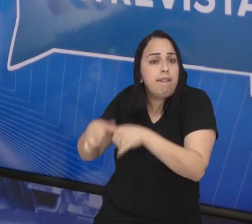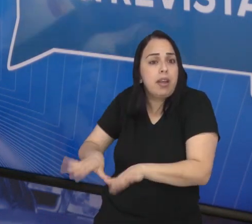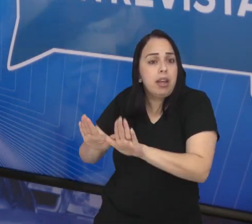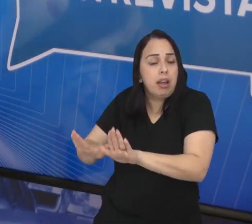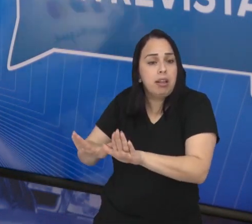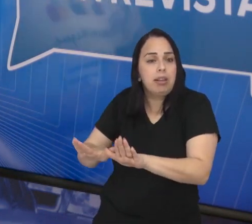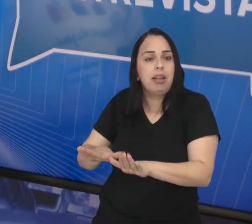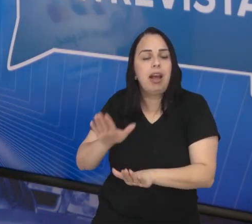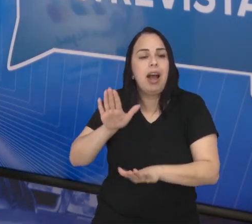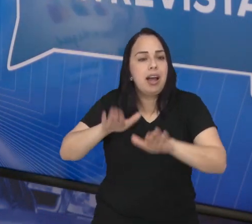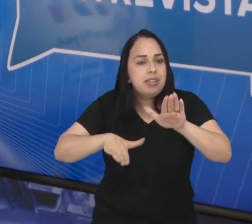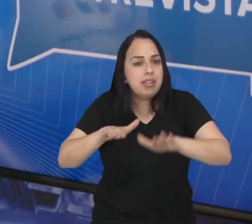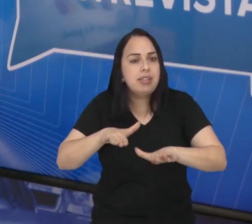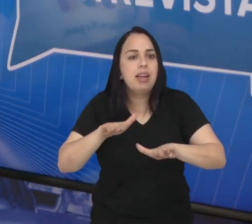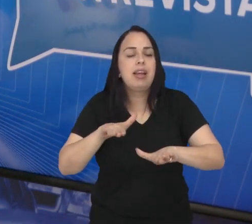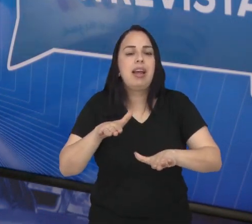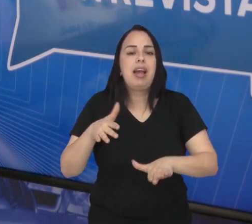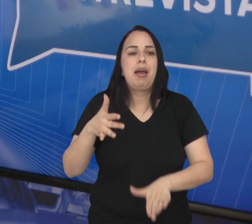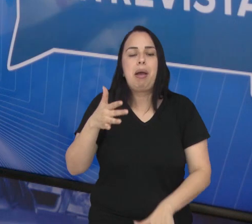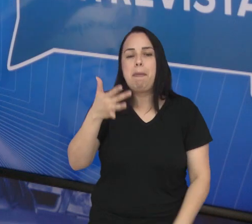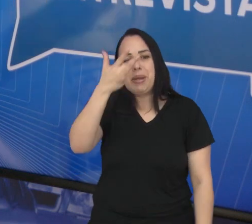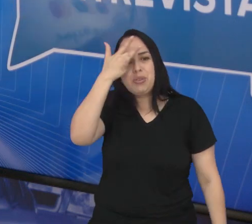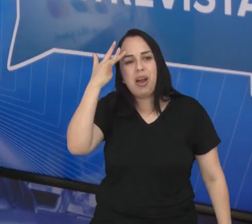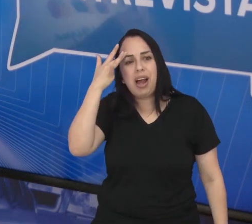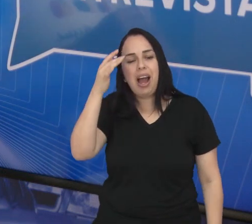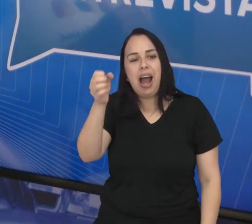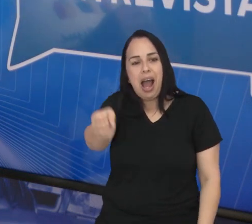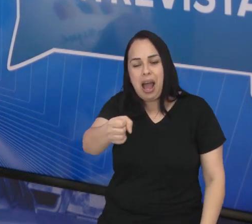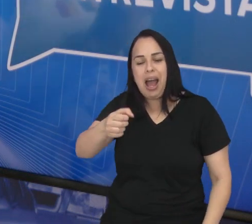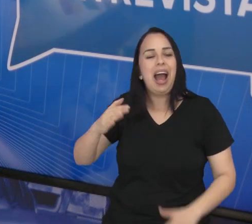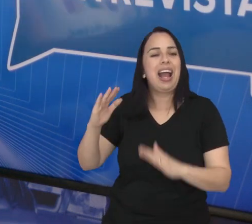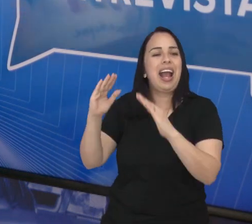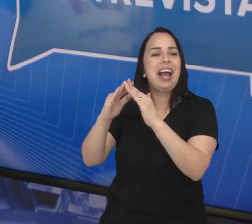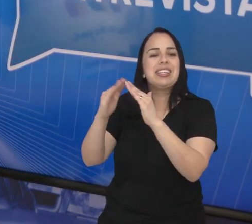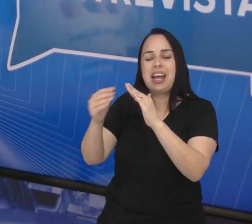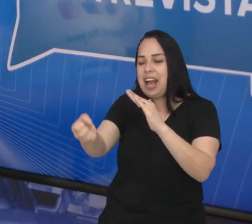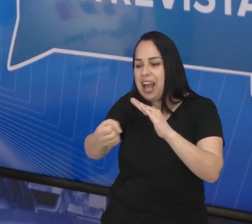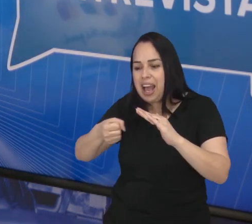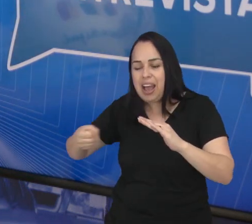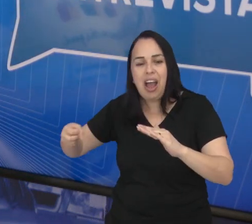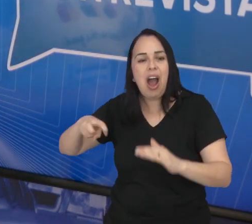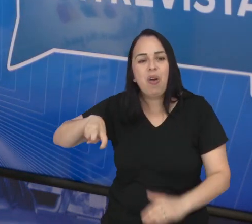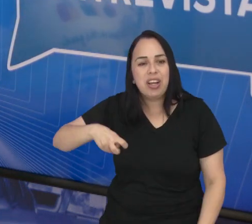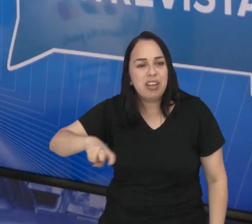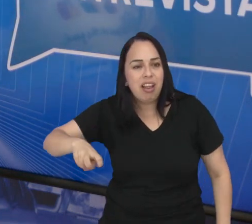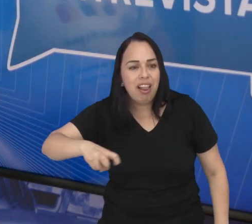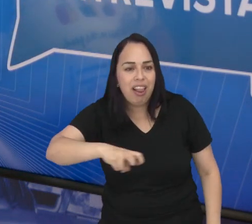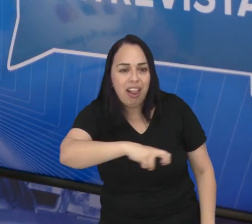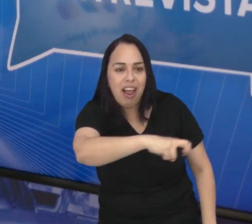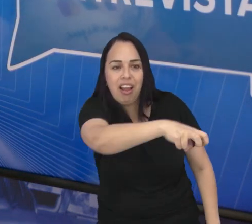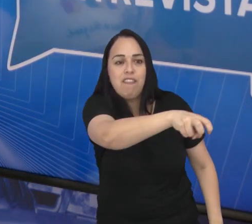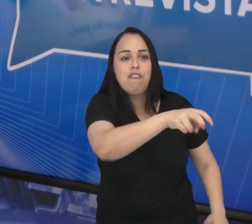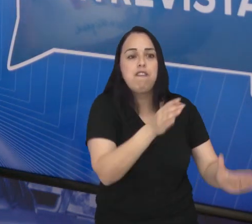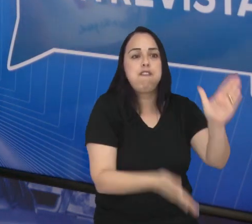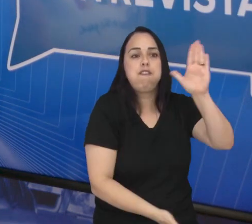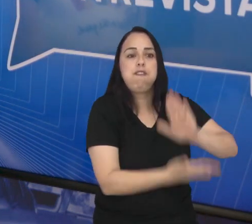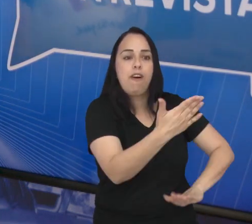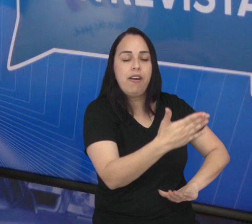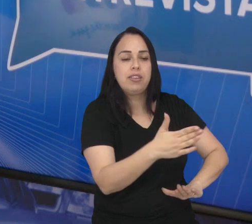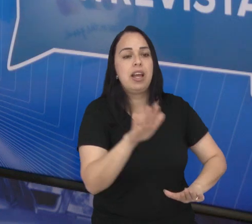aquele animalzinho que talvez você já tenha ouvido que o tutor abre o portão de casa e deixa ele dar uma voltinha. Aquele